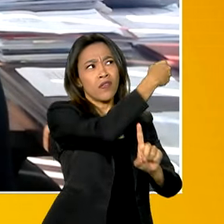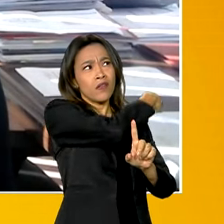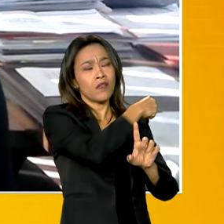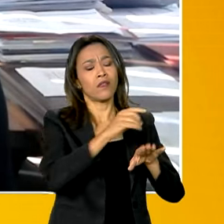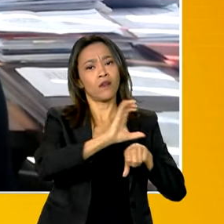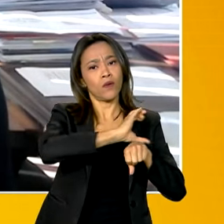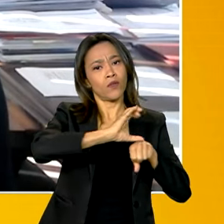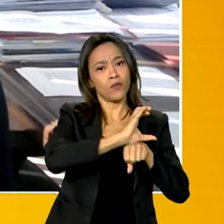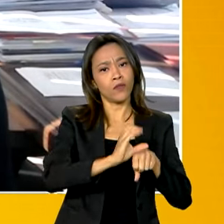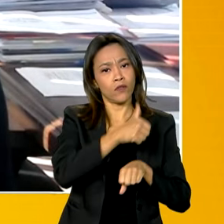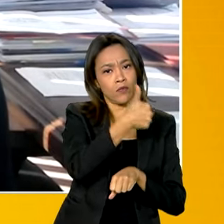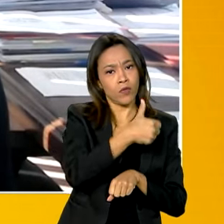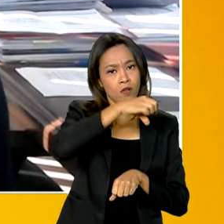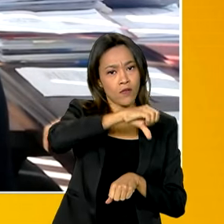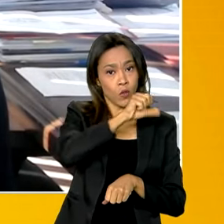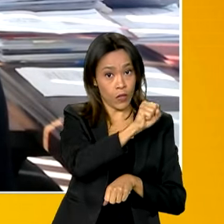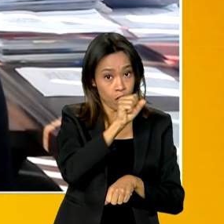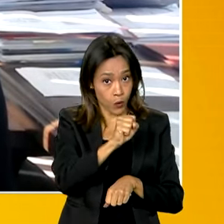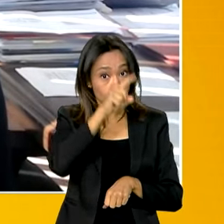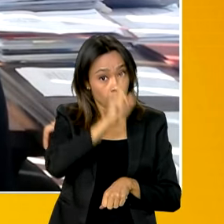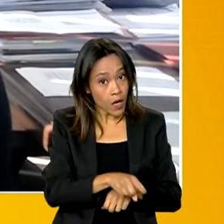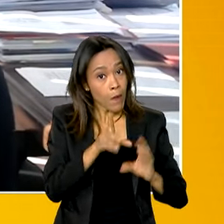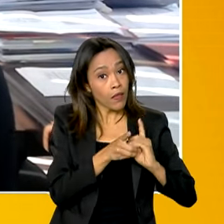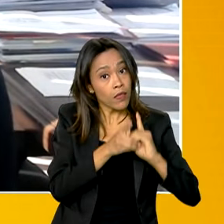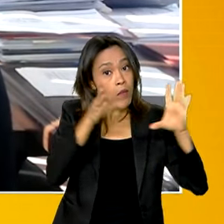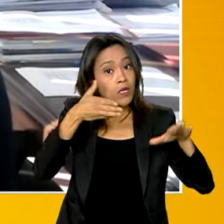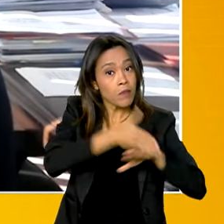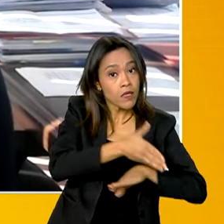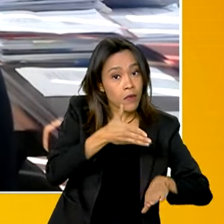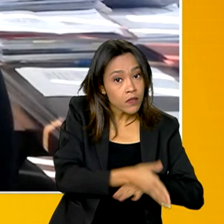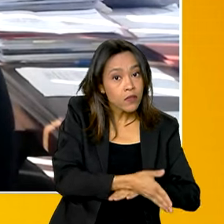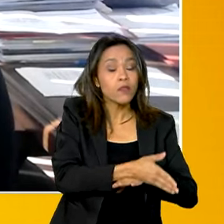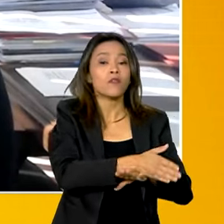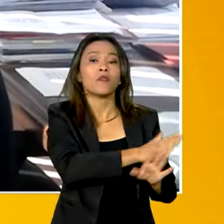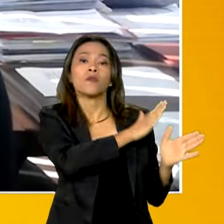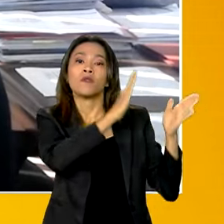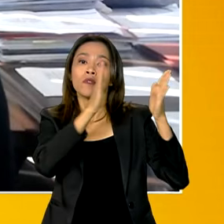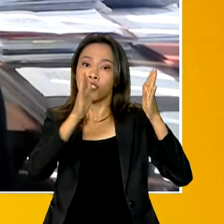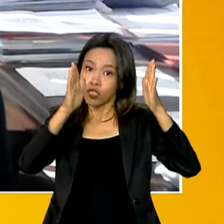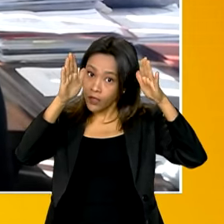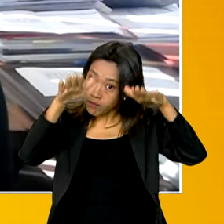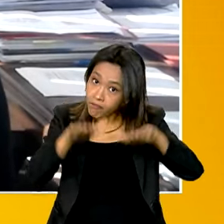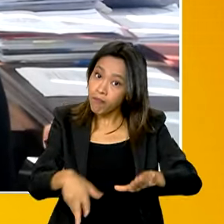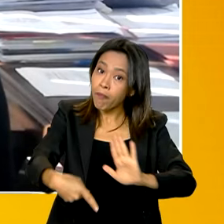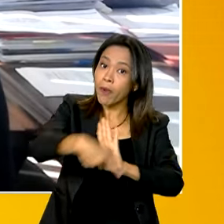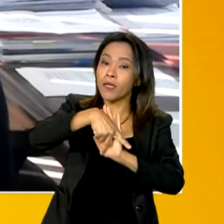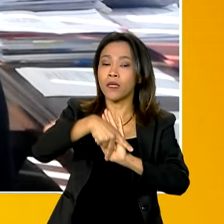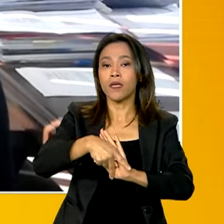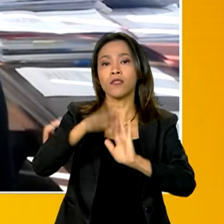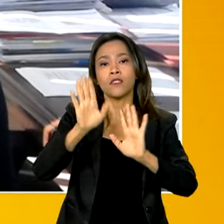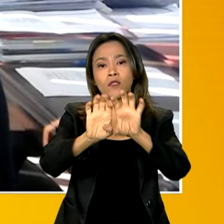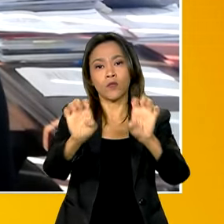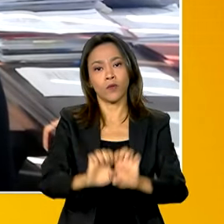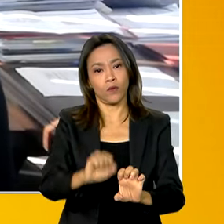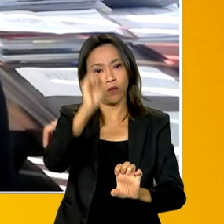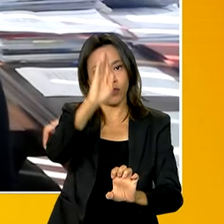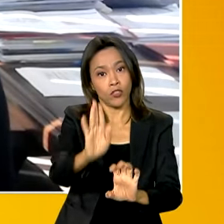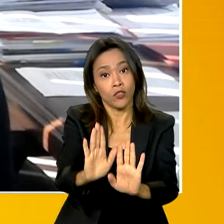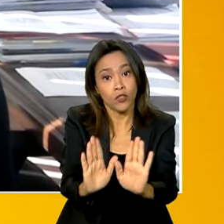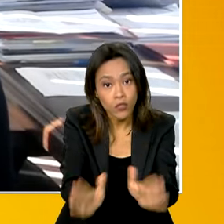democracia participativa é institucionalizada no país, juntamente com a democracia